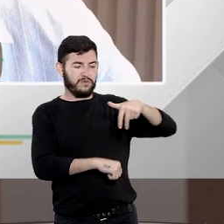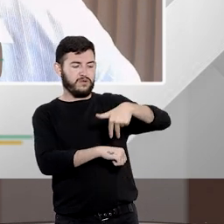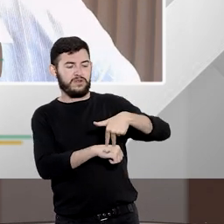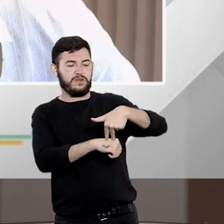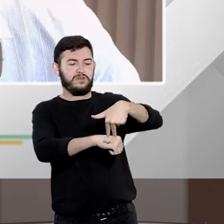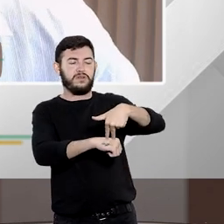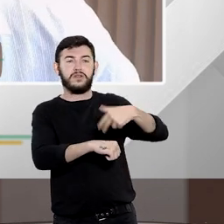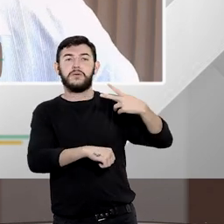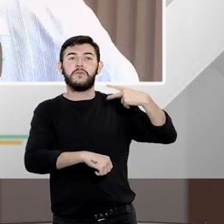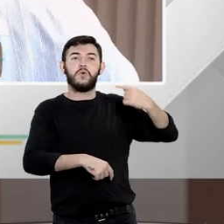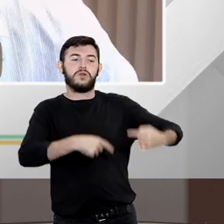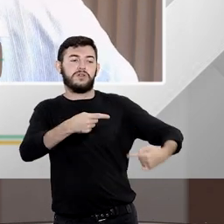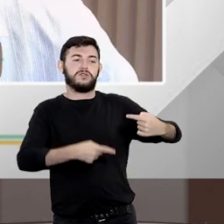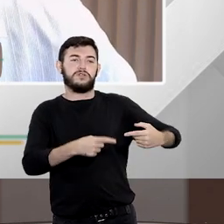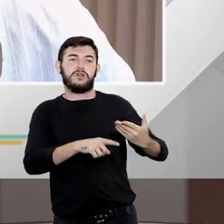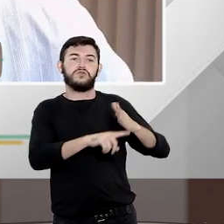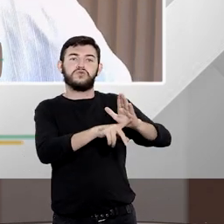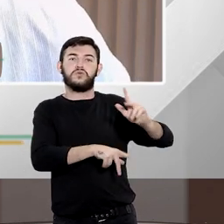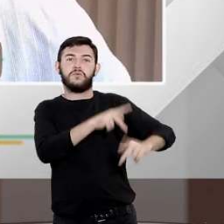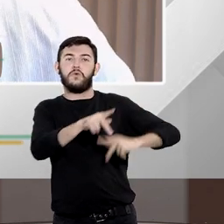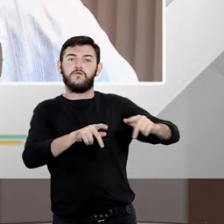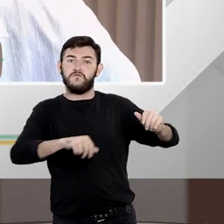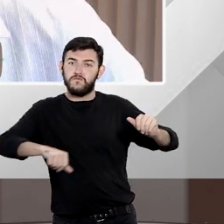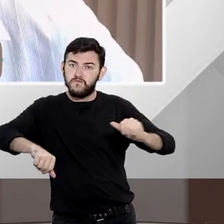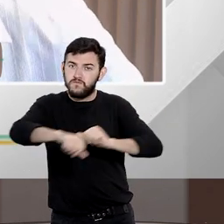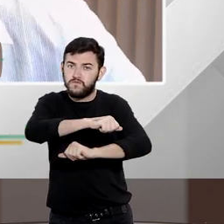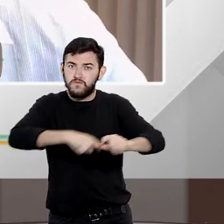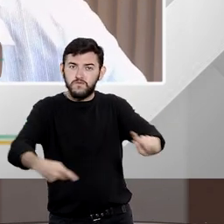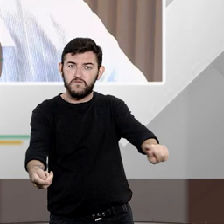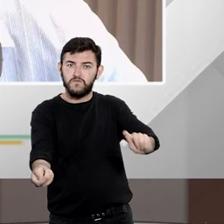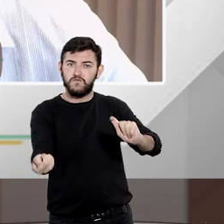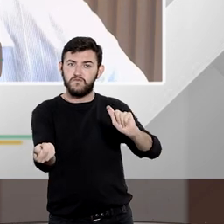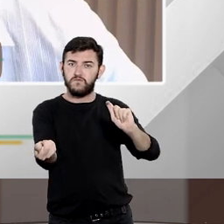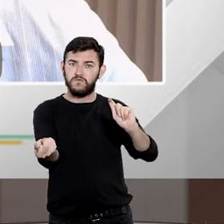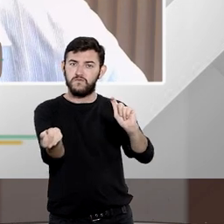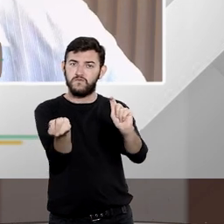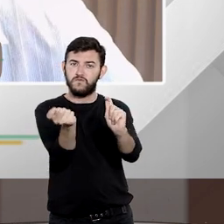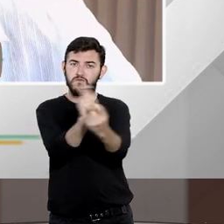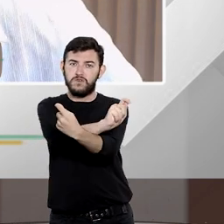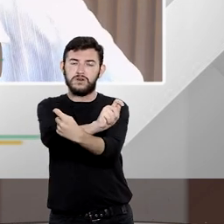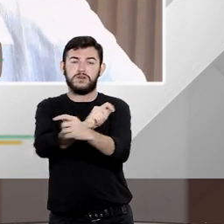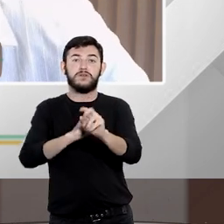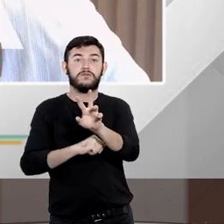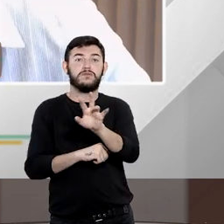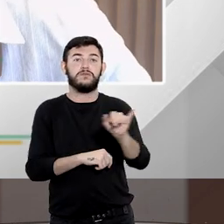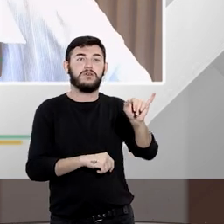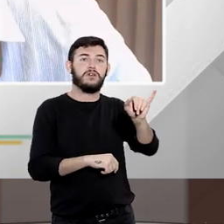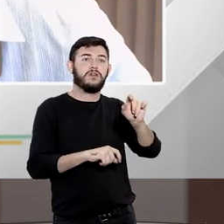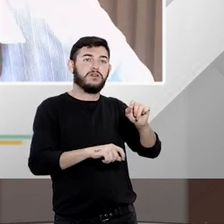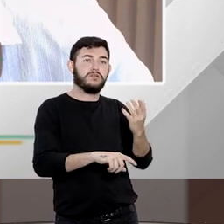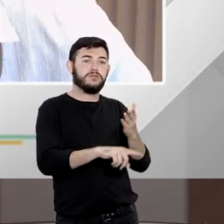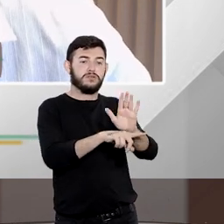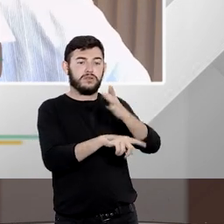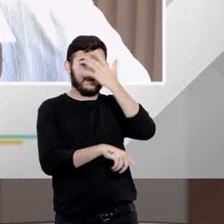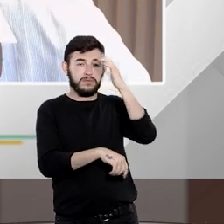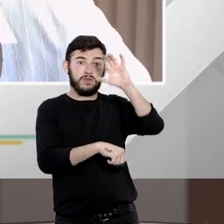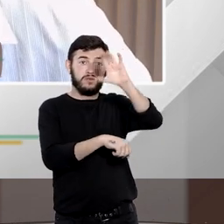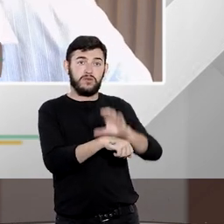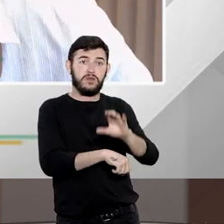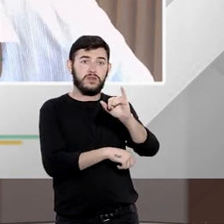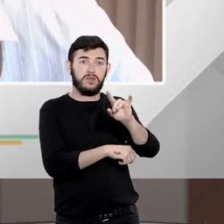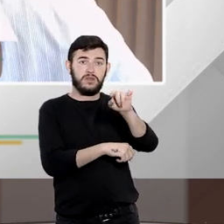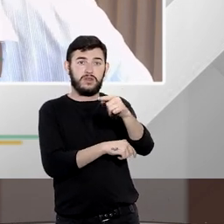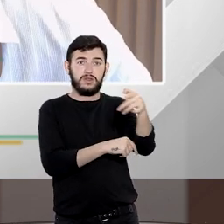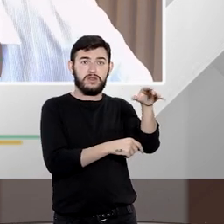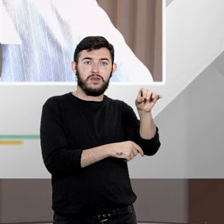públicas a ação popular ela vai se utilizar da condição de cidadão ou cidadã